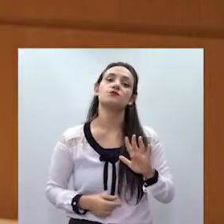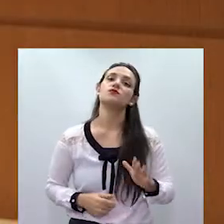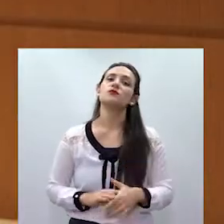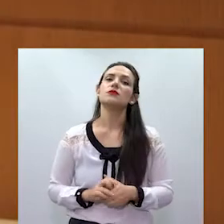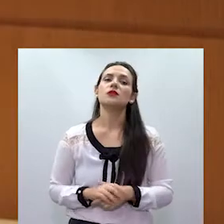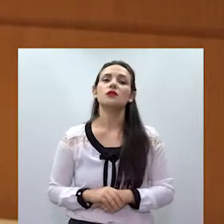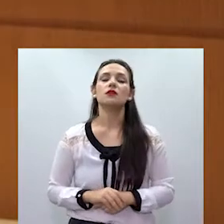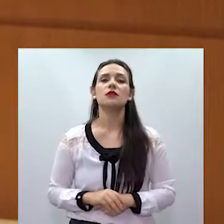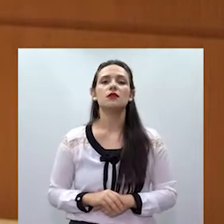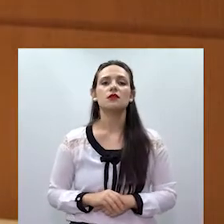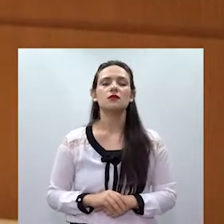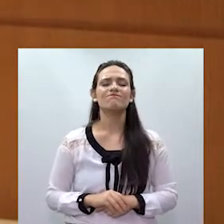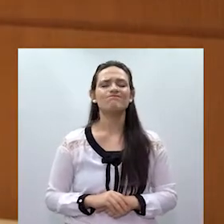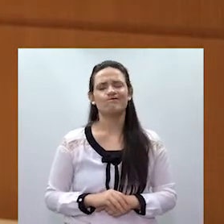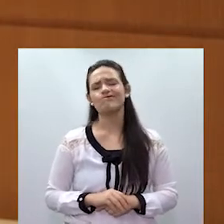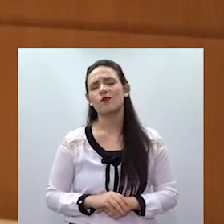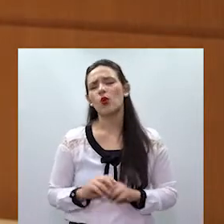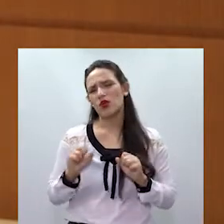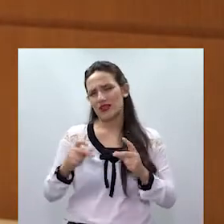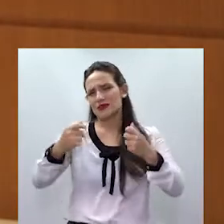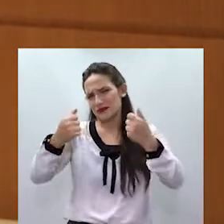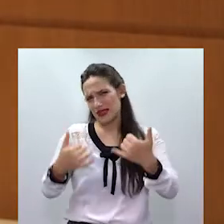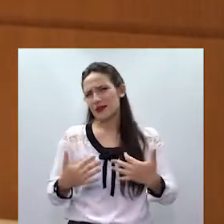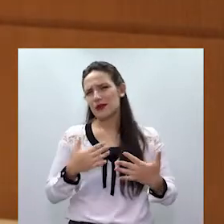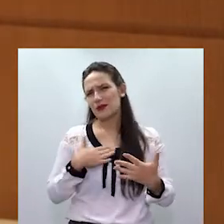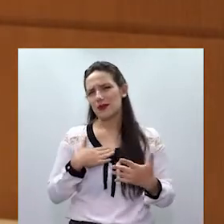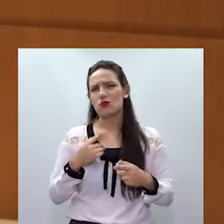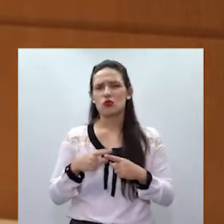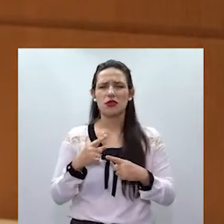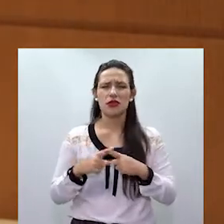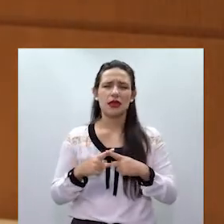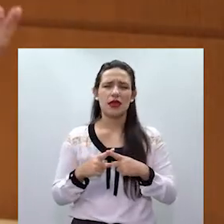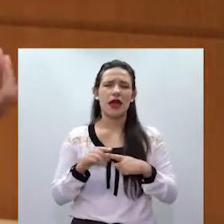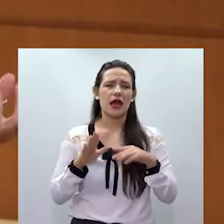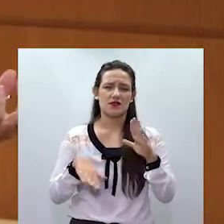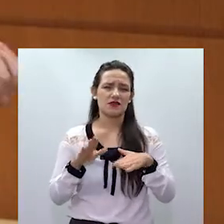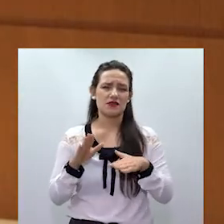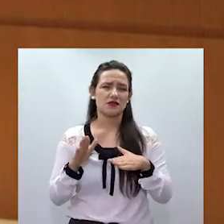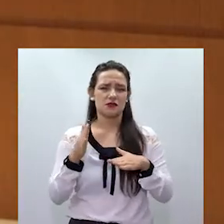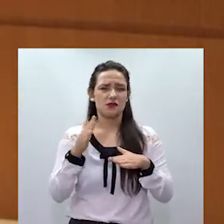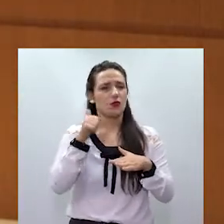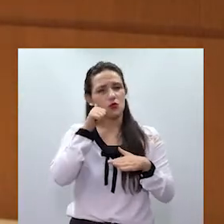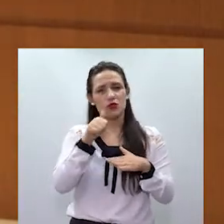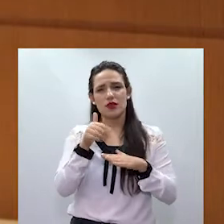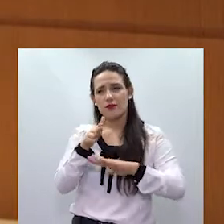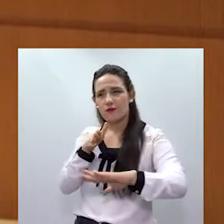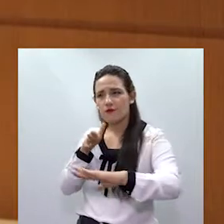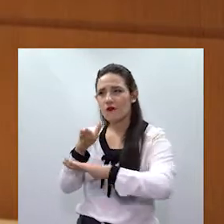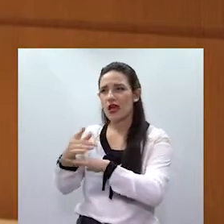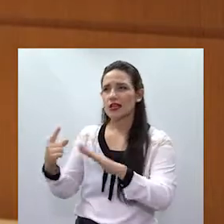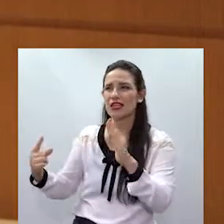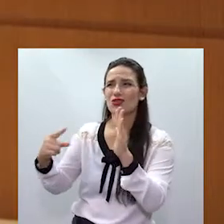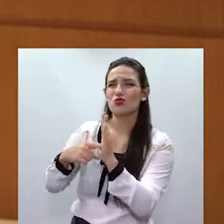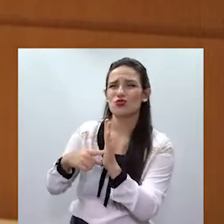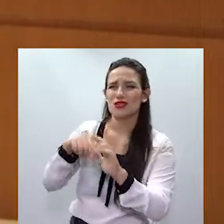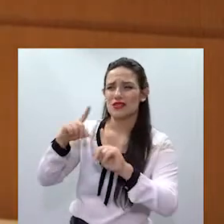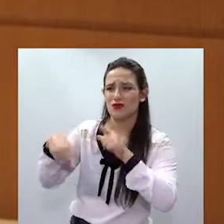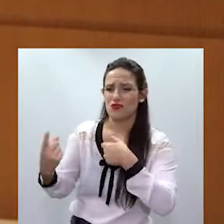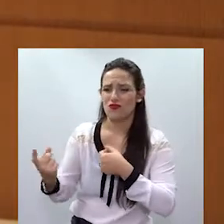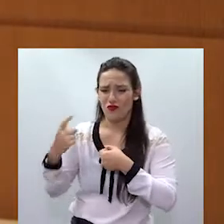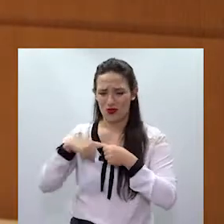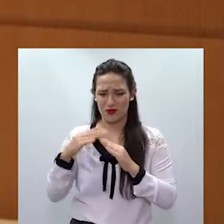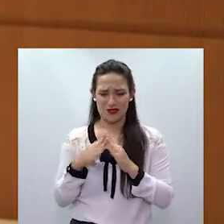para as pessoas, né? Porque muitas vezes as pessoas falam, ah, mas ela foi lá, denunciou, voltou atrás. Como que funciona